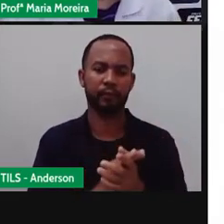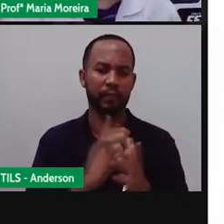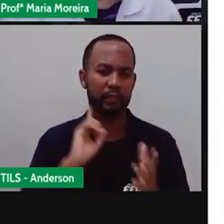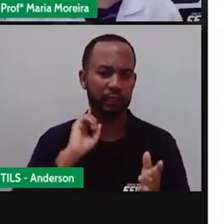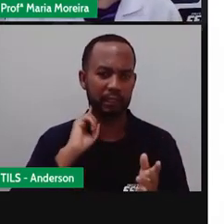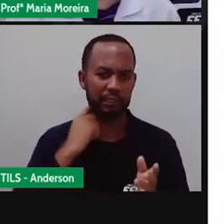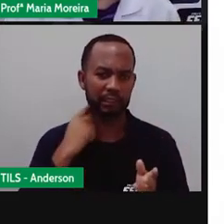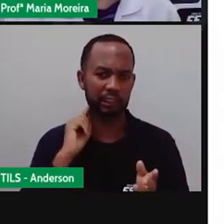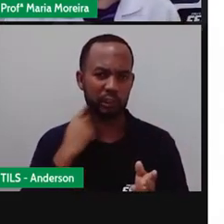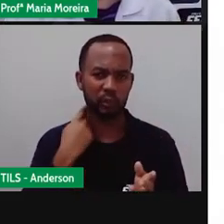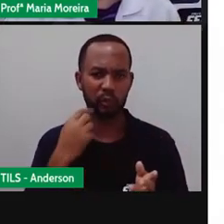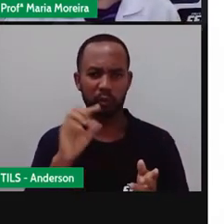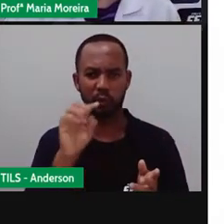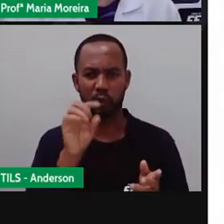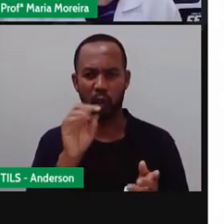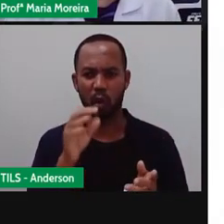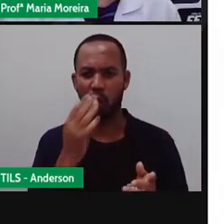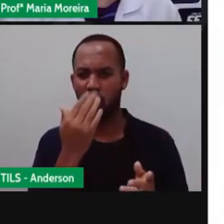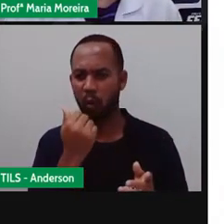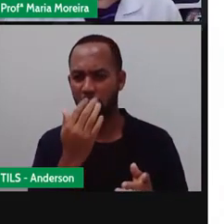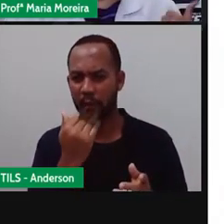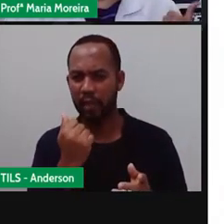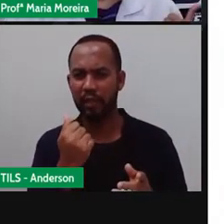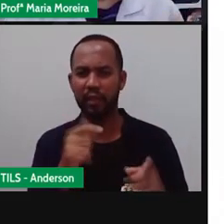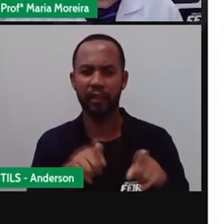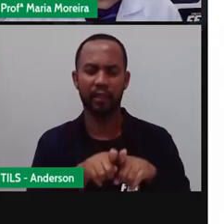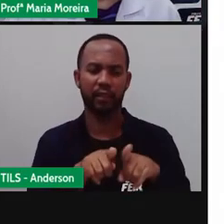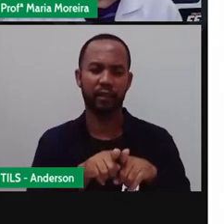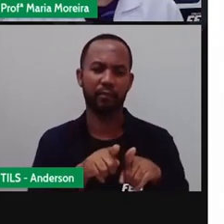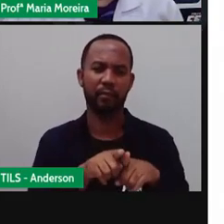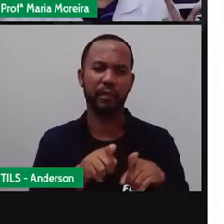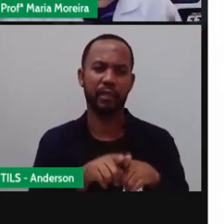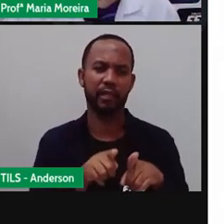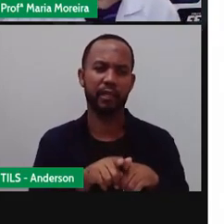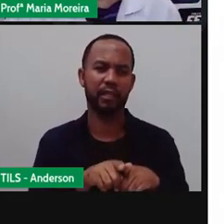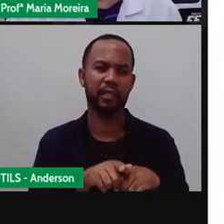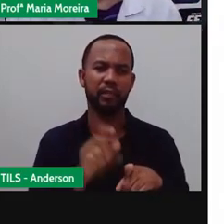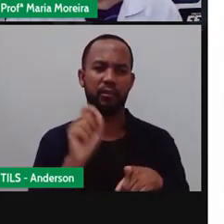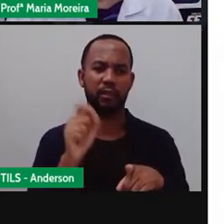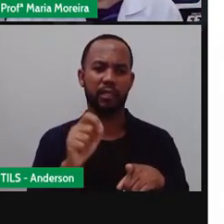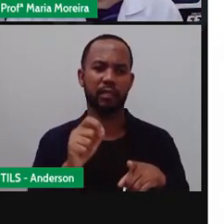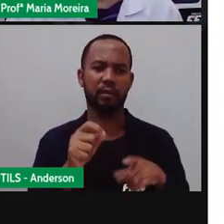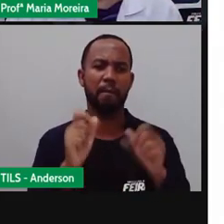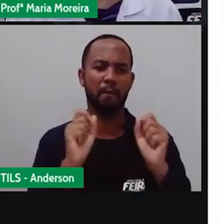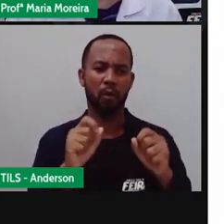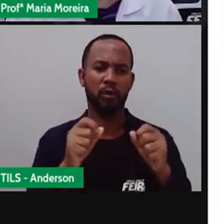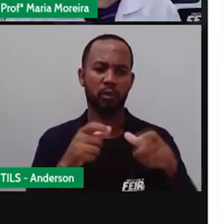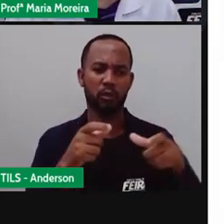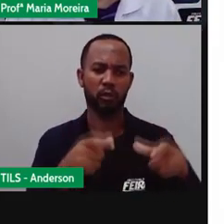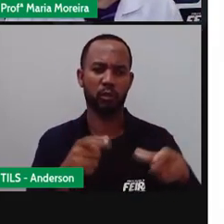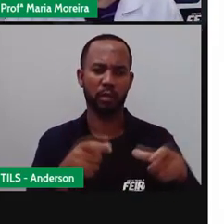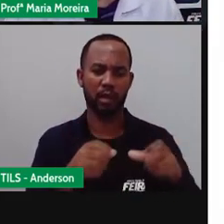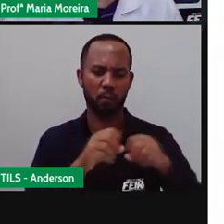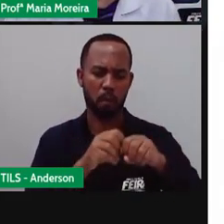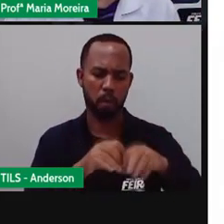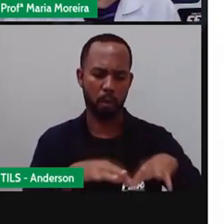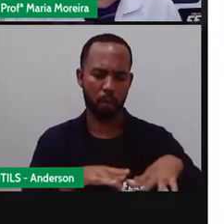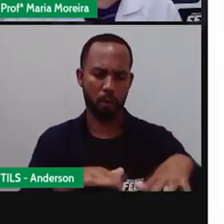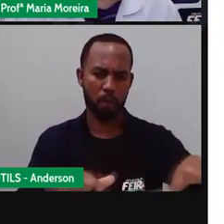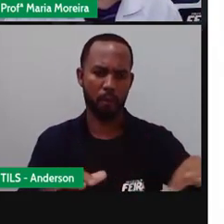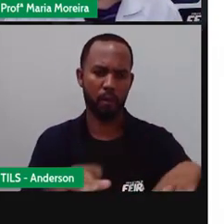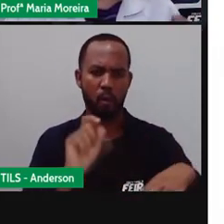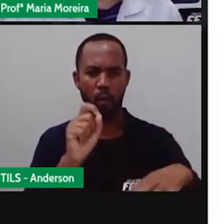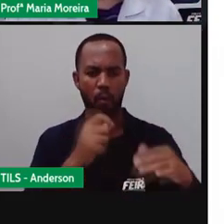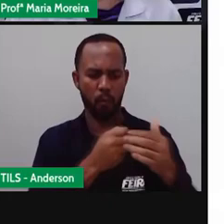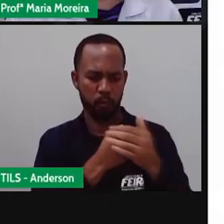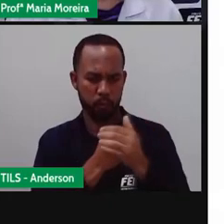ele não serve só como alimentação, ele serve como alimentação, reprodução e abrigo, né? O que